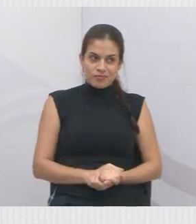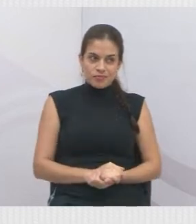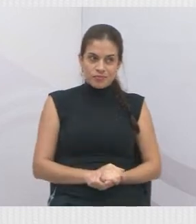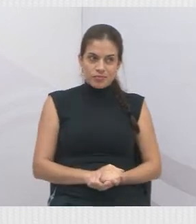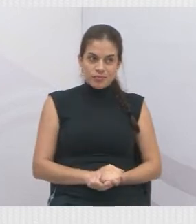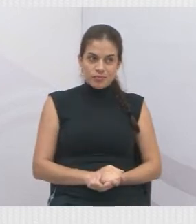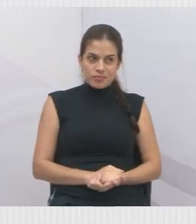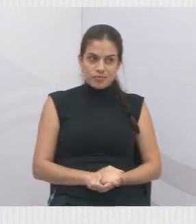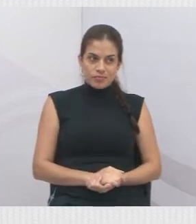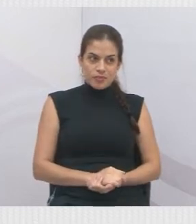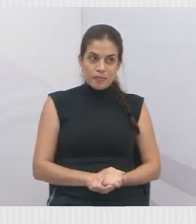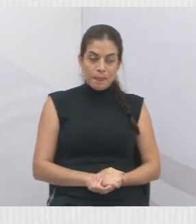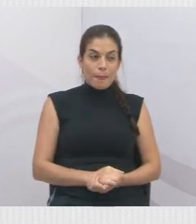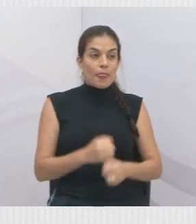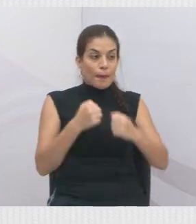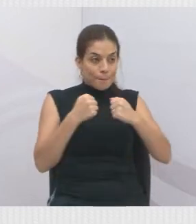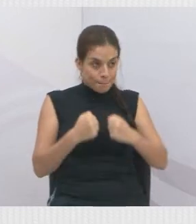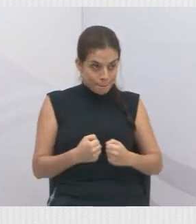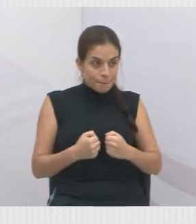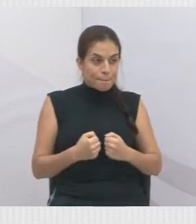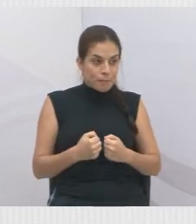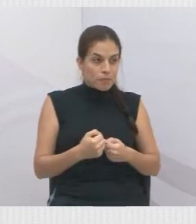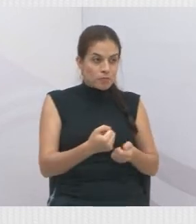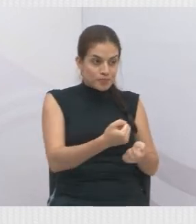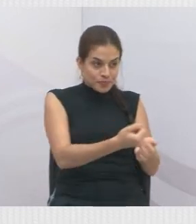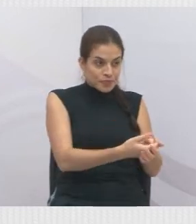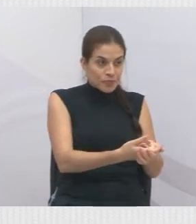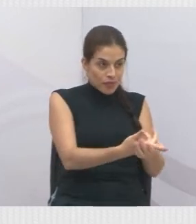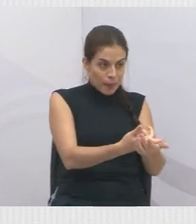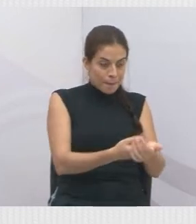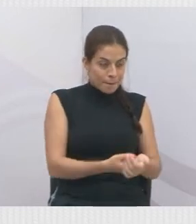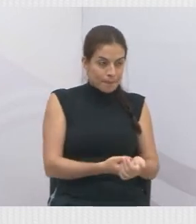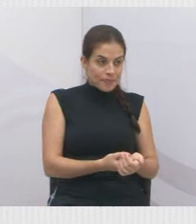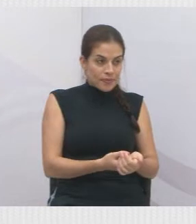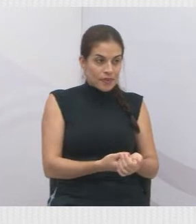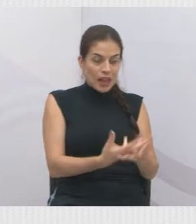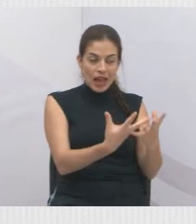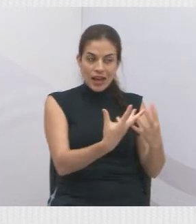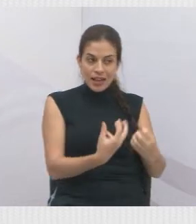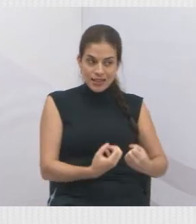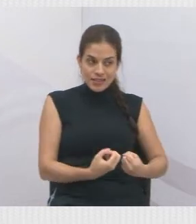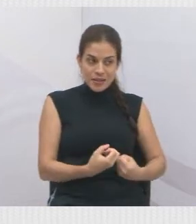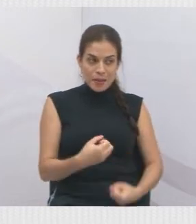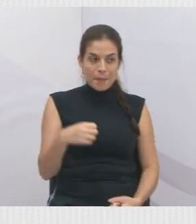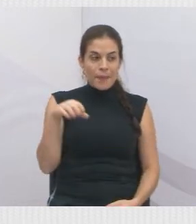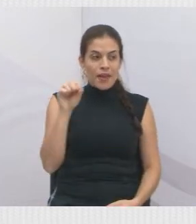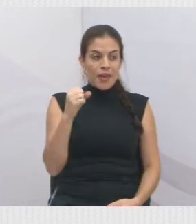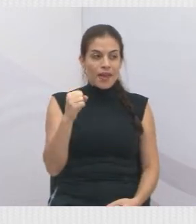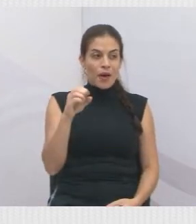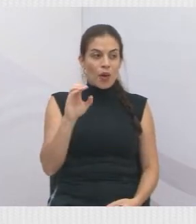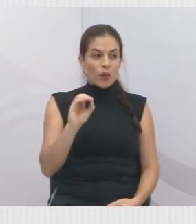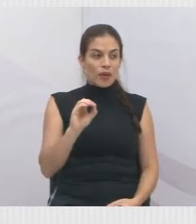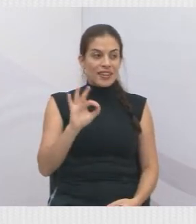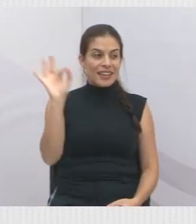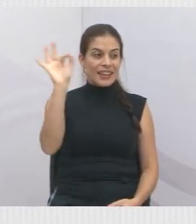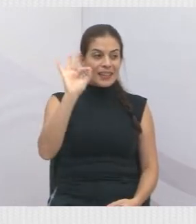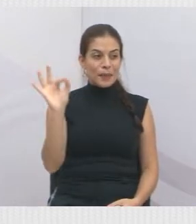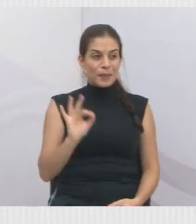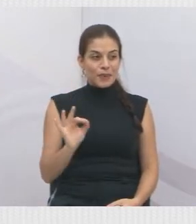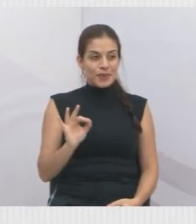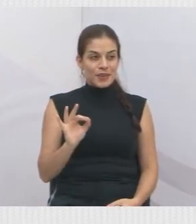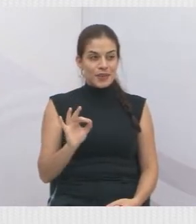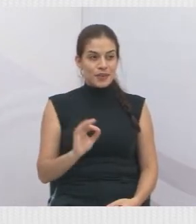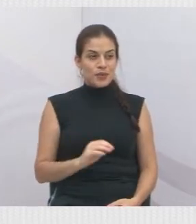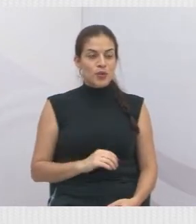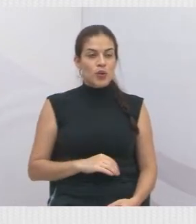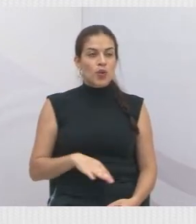ela pode sacar 80% do fundo de garantia por tempo de serviço. Antes, se